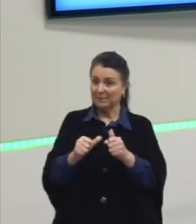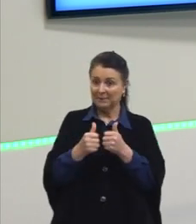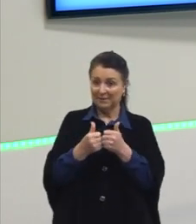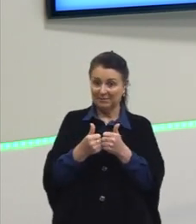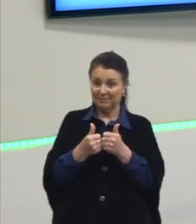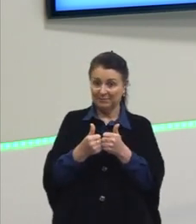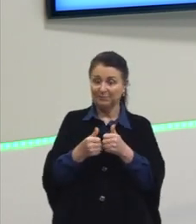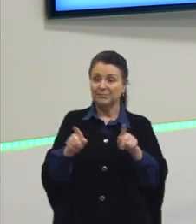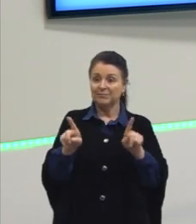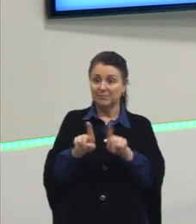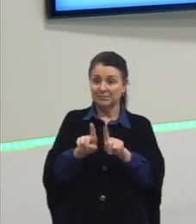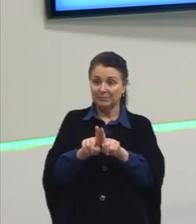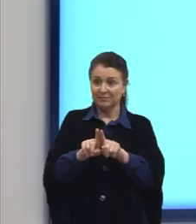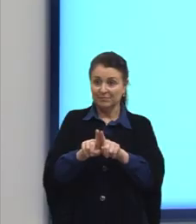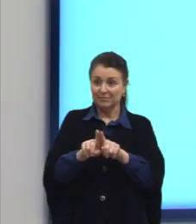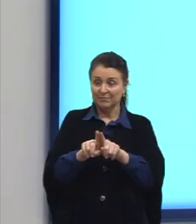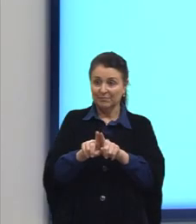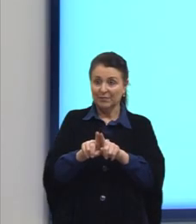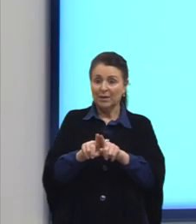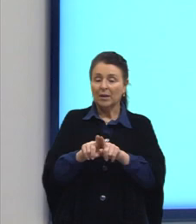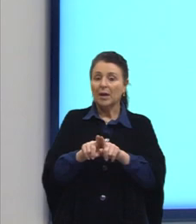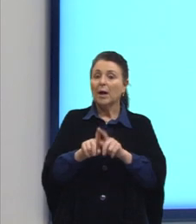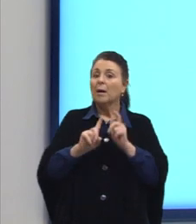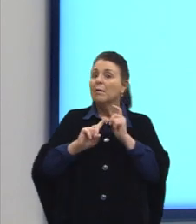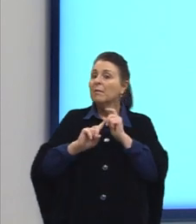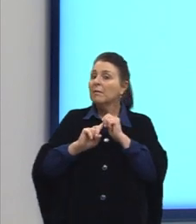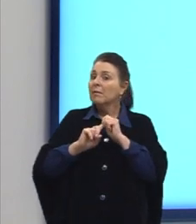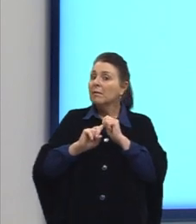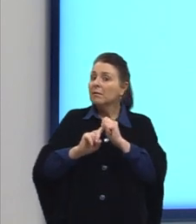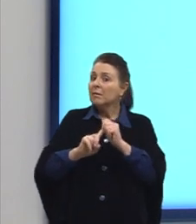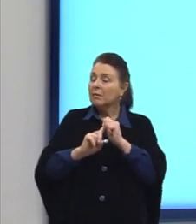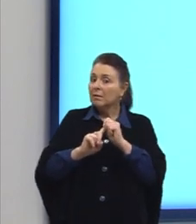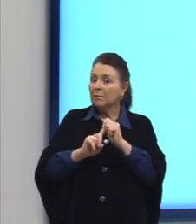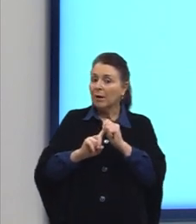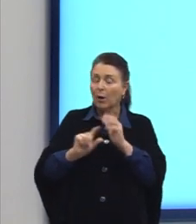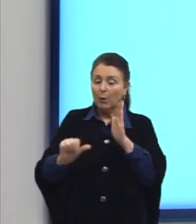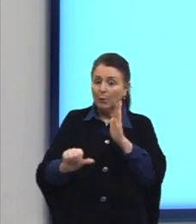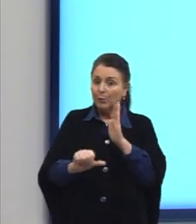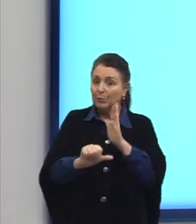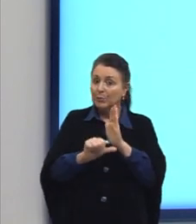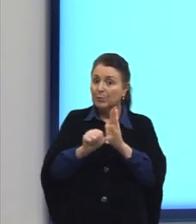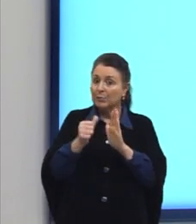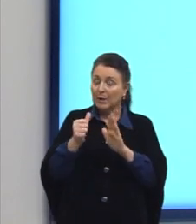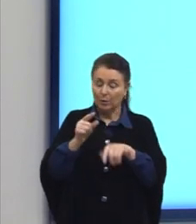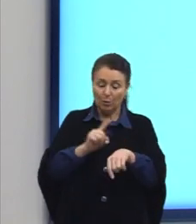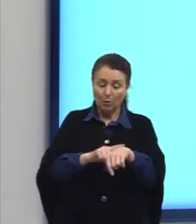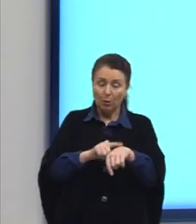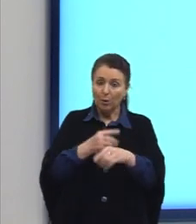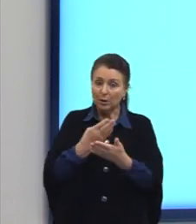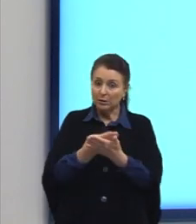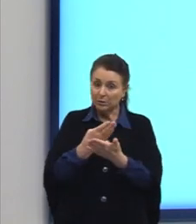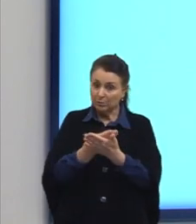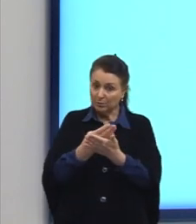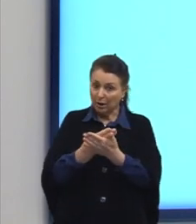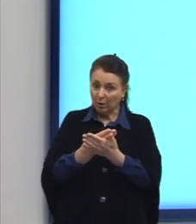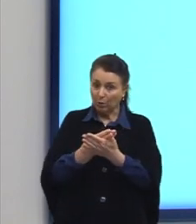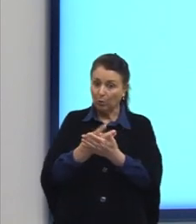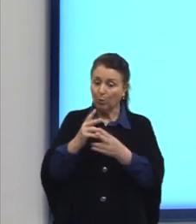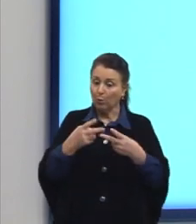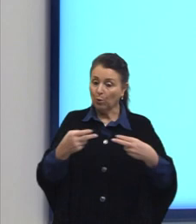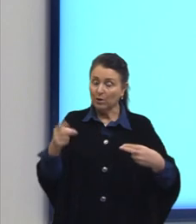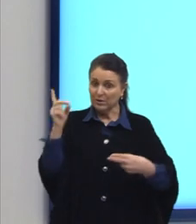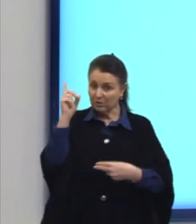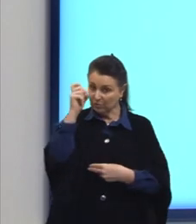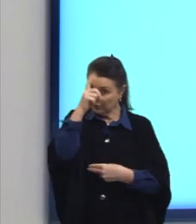Além disso, priorize as dificuldades na hora de estudar, mas não ignore aquilo que